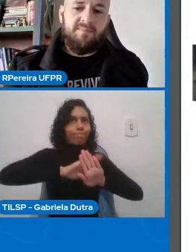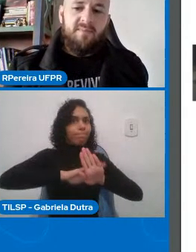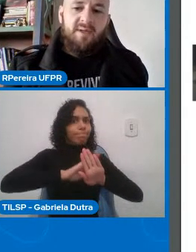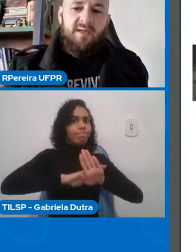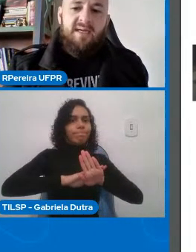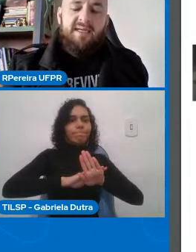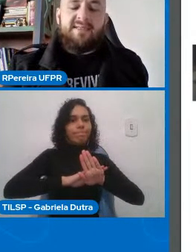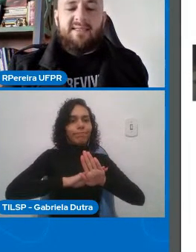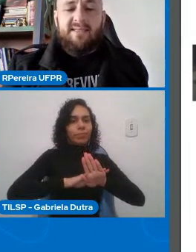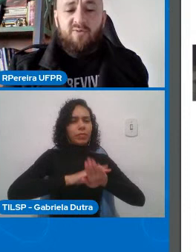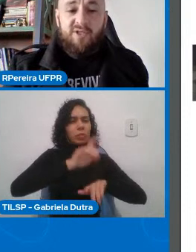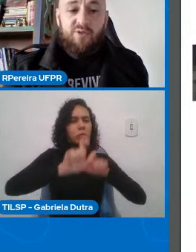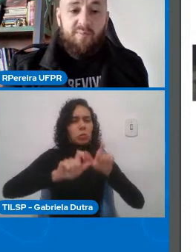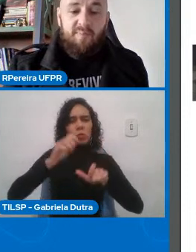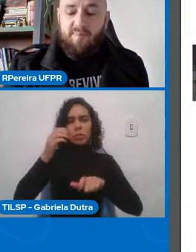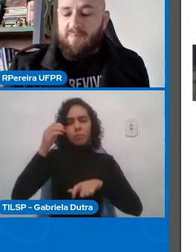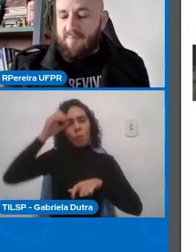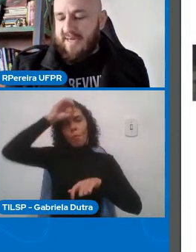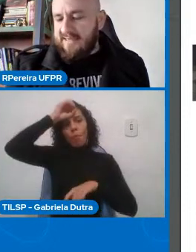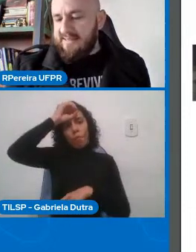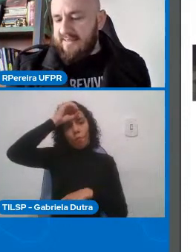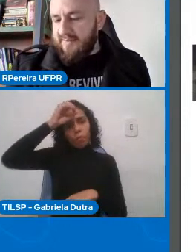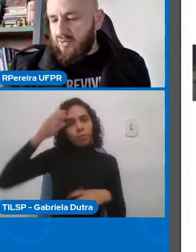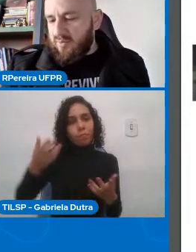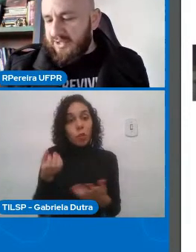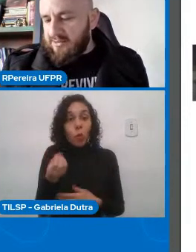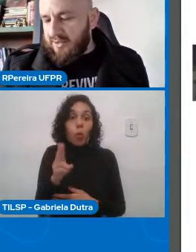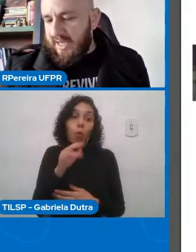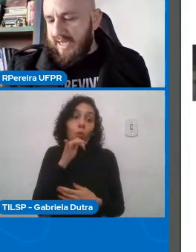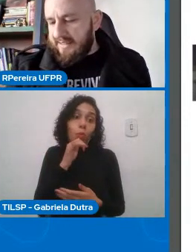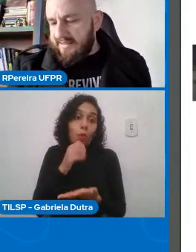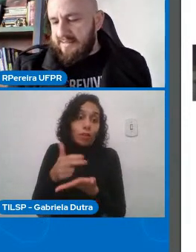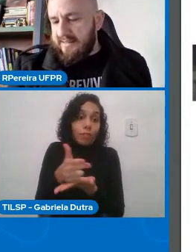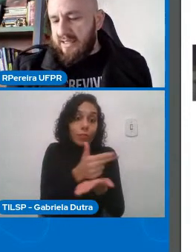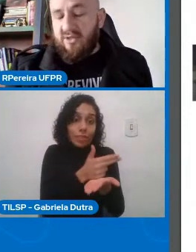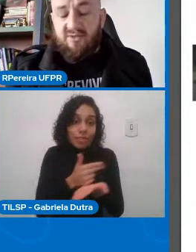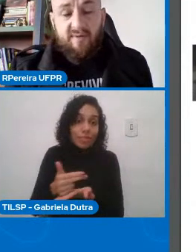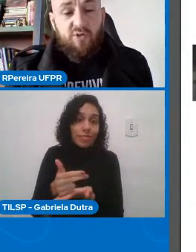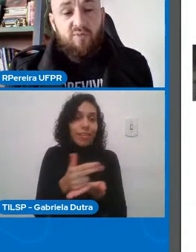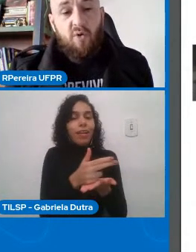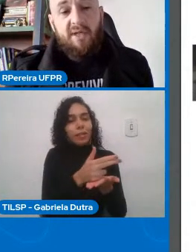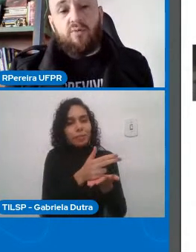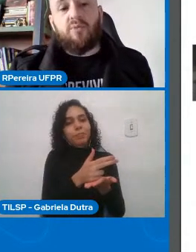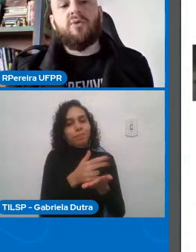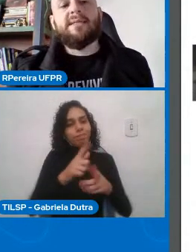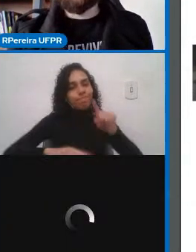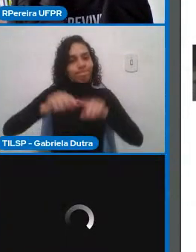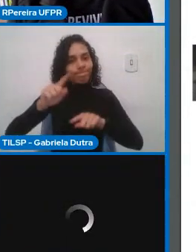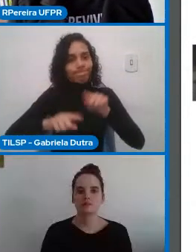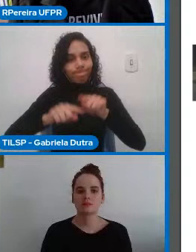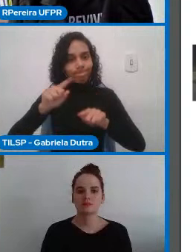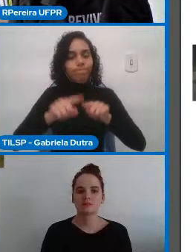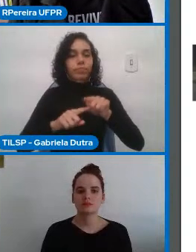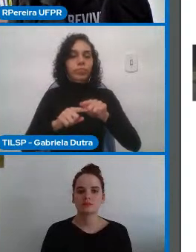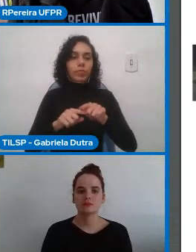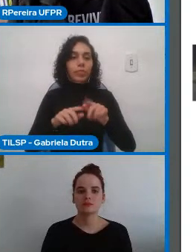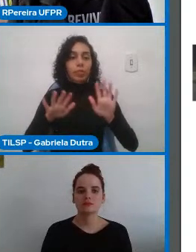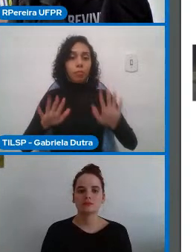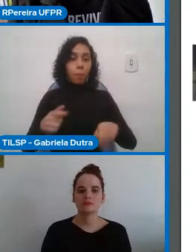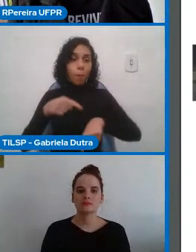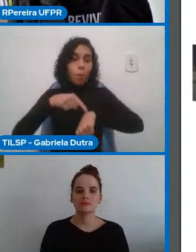e trazendo isso para sistemas computacionais, nós vivemos num momento muito análogo,